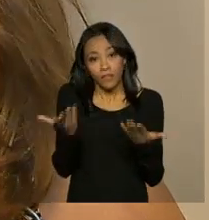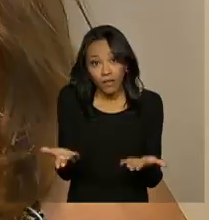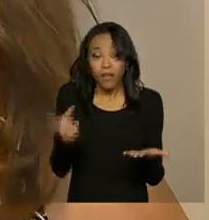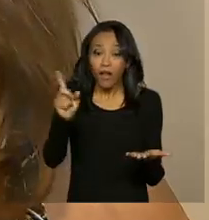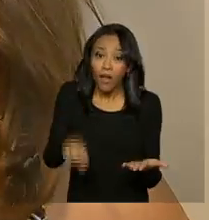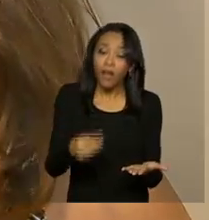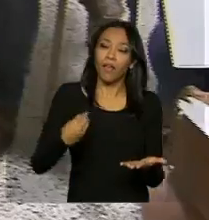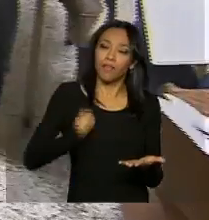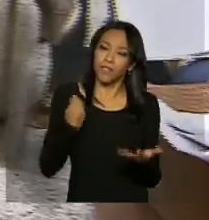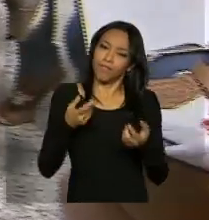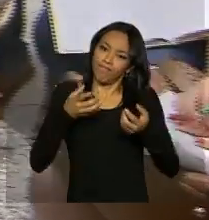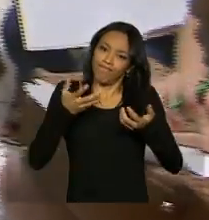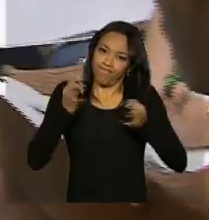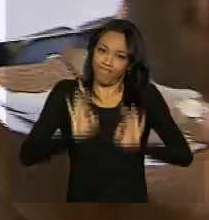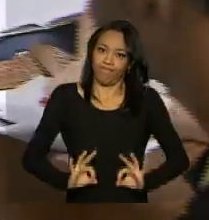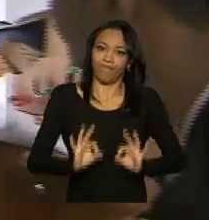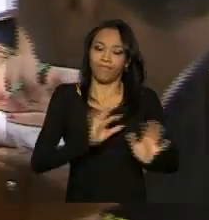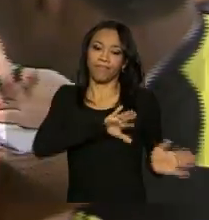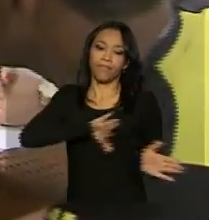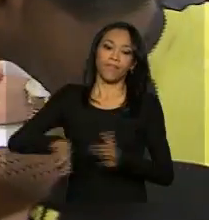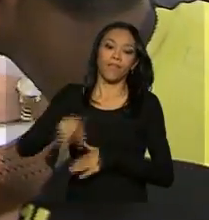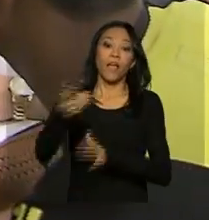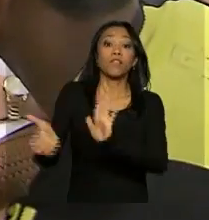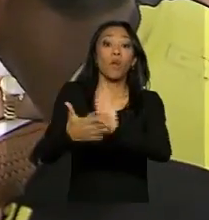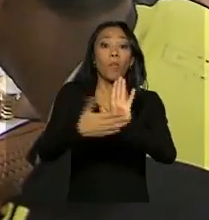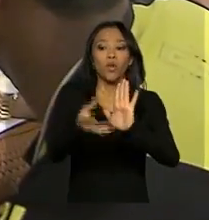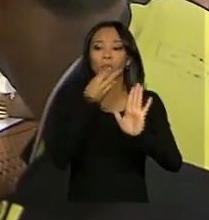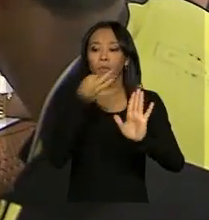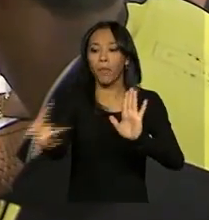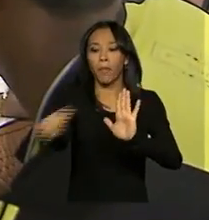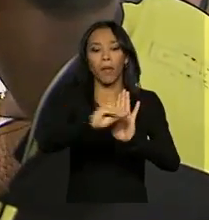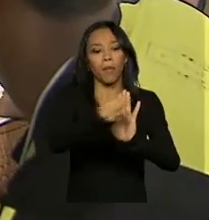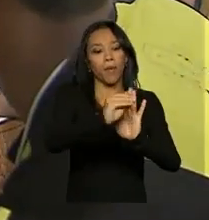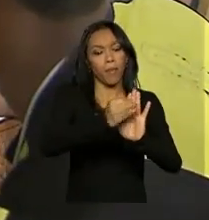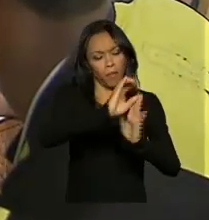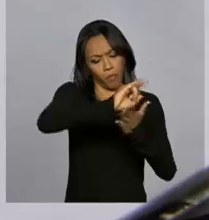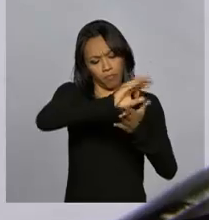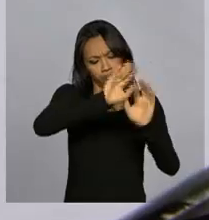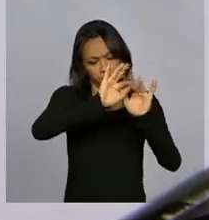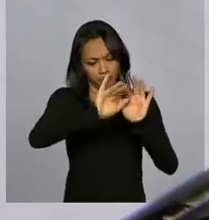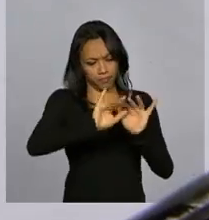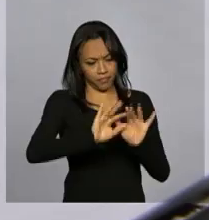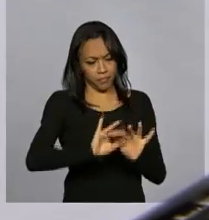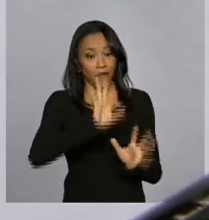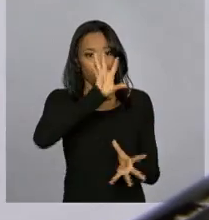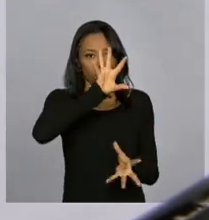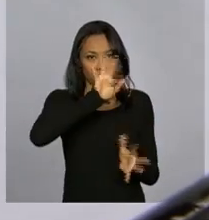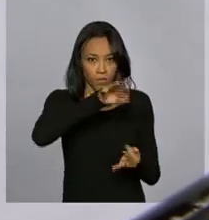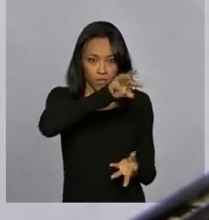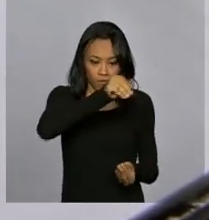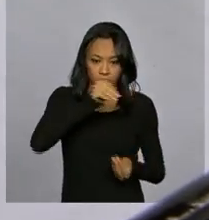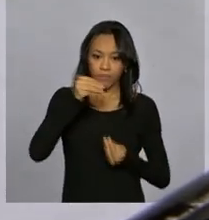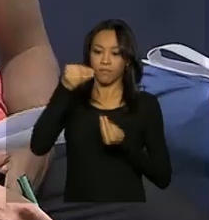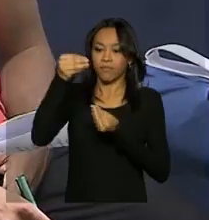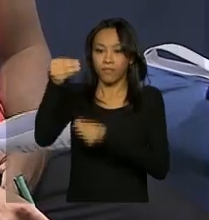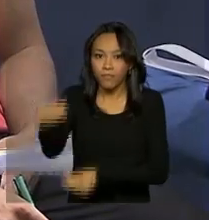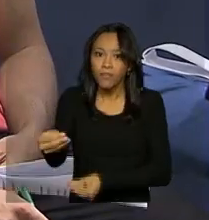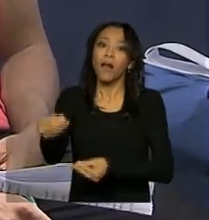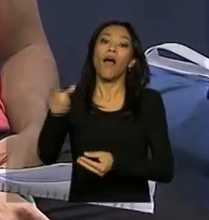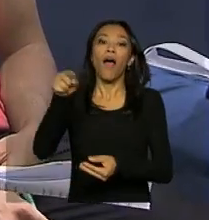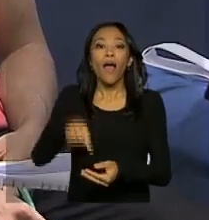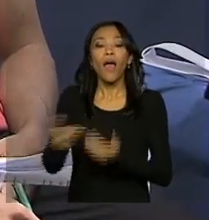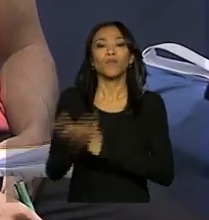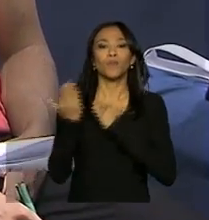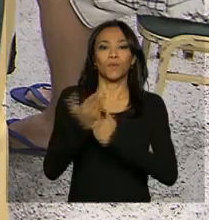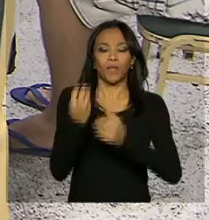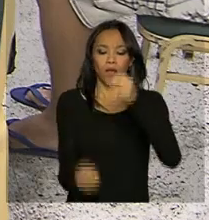de vida digna. As propostas elaboradas vão ser reunidas em um documento final e vão ajudar a implementar políticas públicas